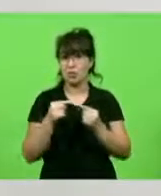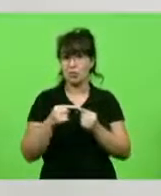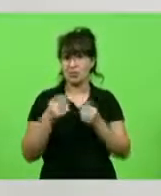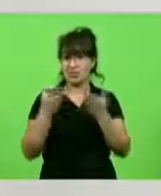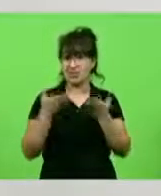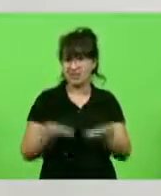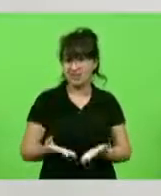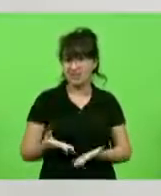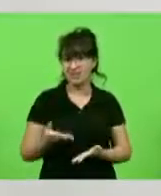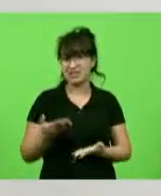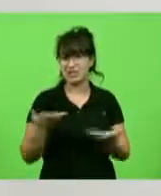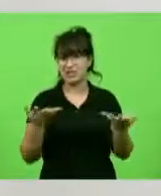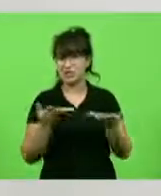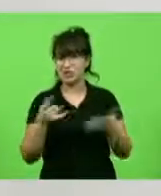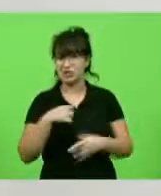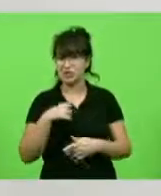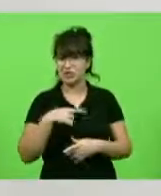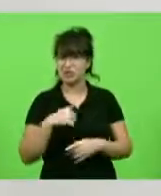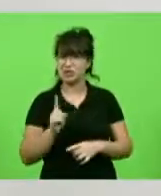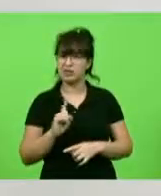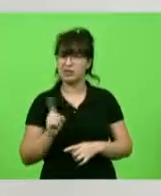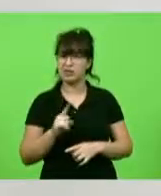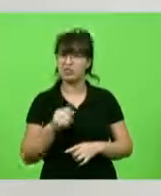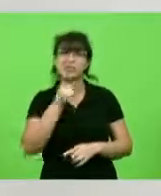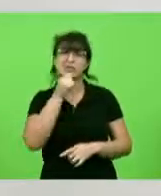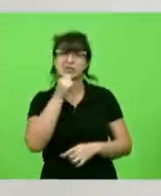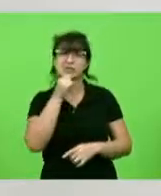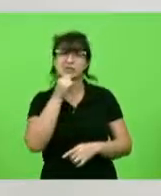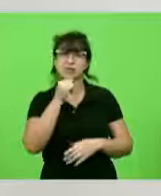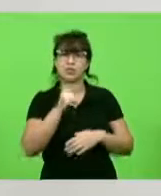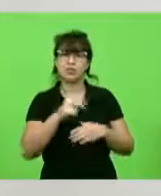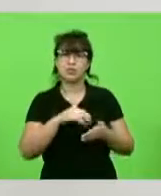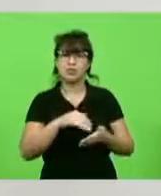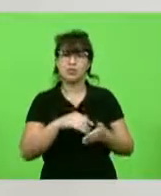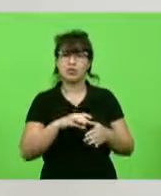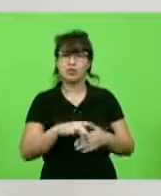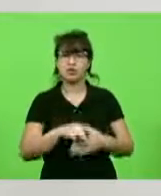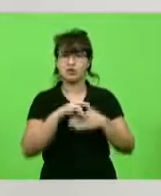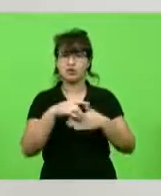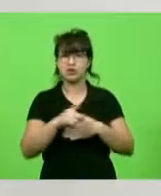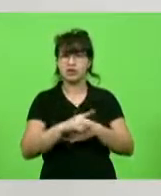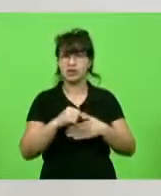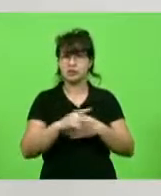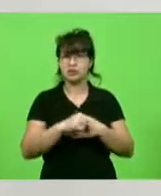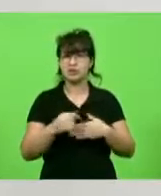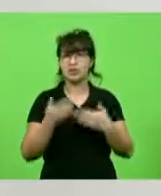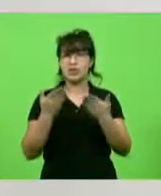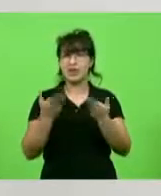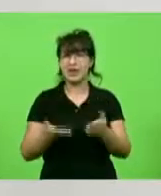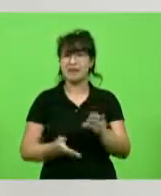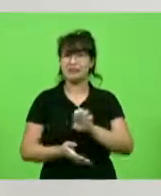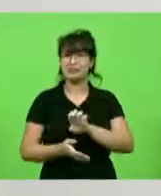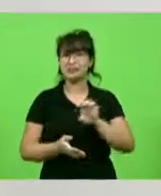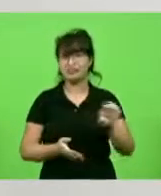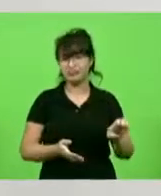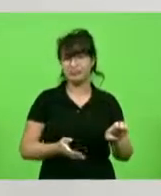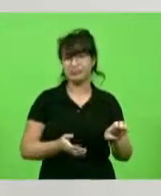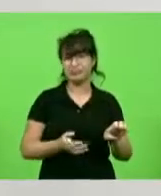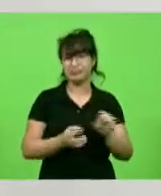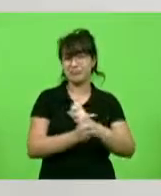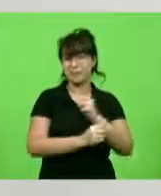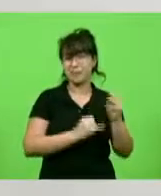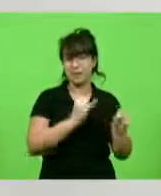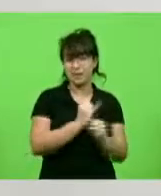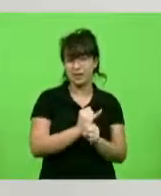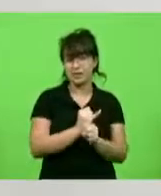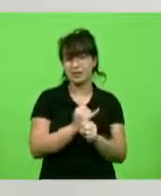E uso como exemplo o próprio chefe da Casa Civil, um notório esquerdista de internet. É só procurar ali